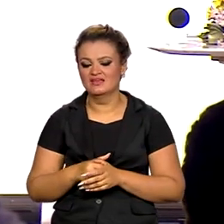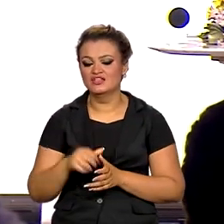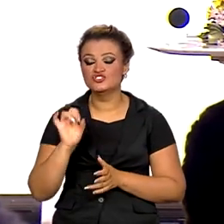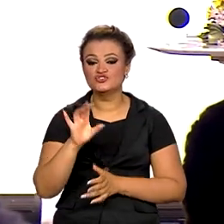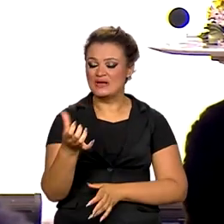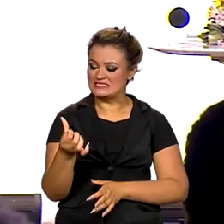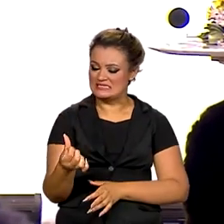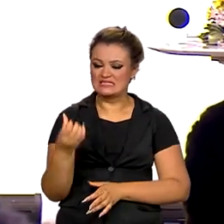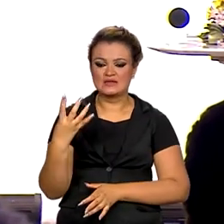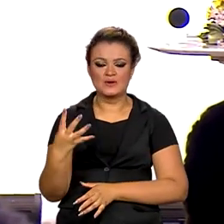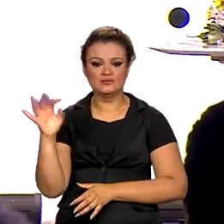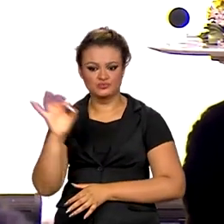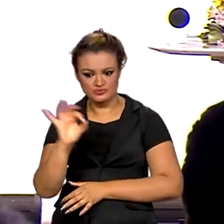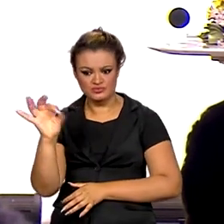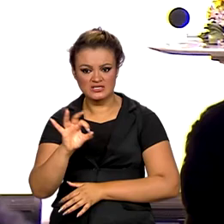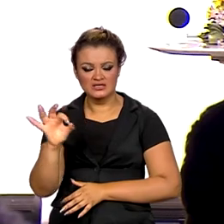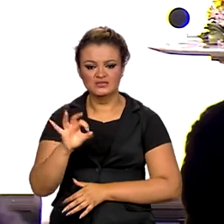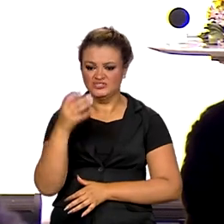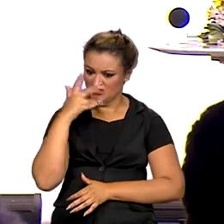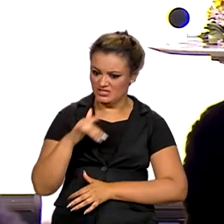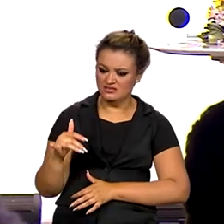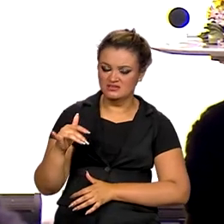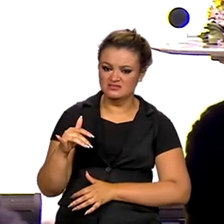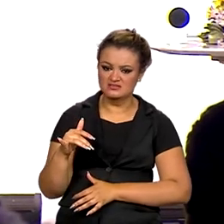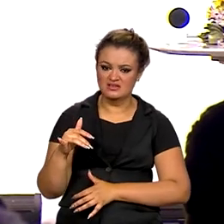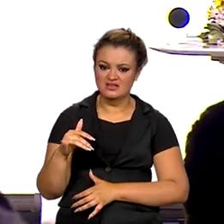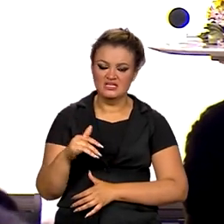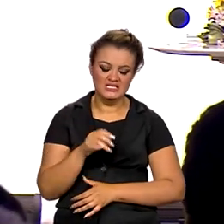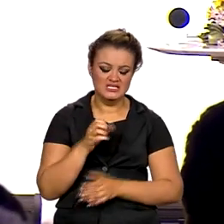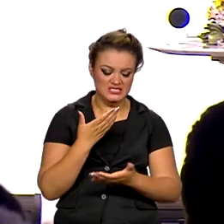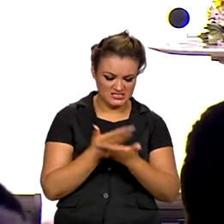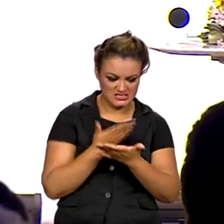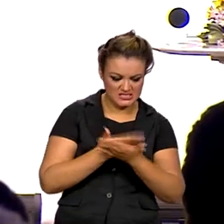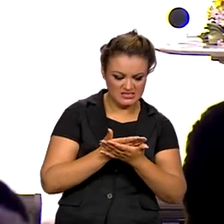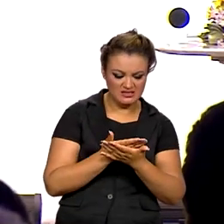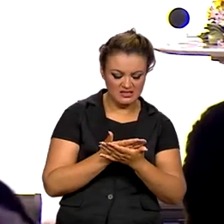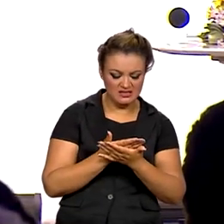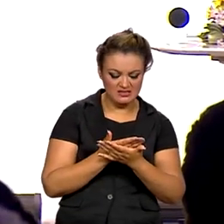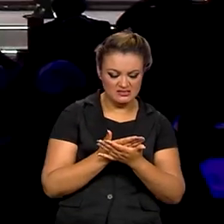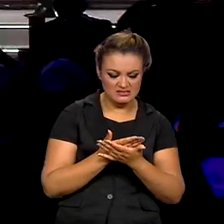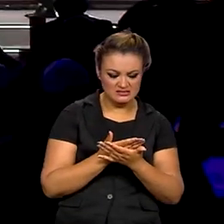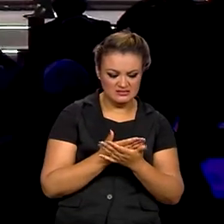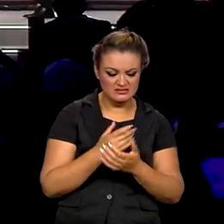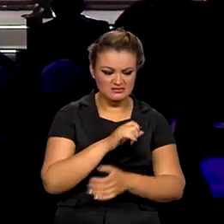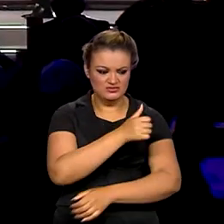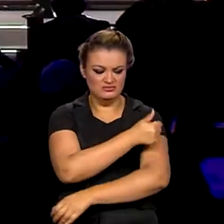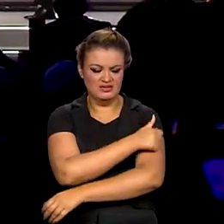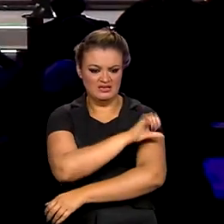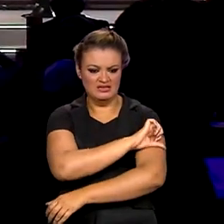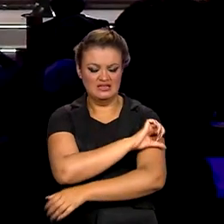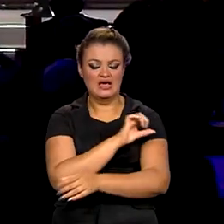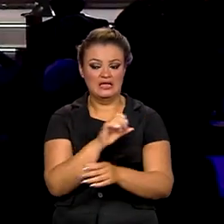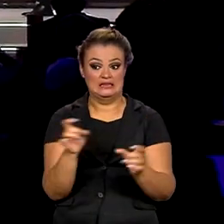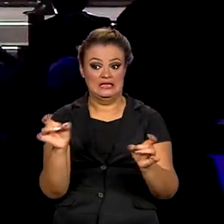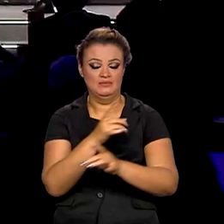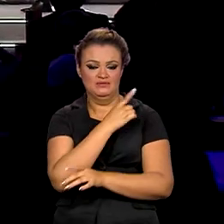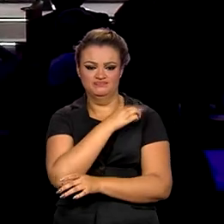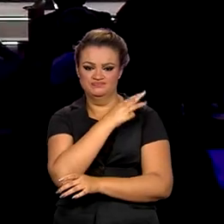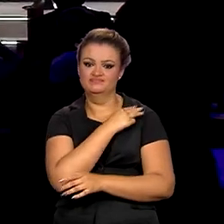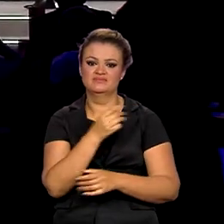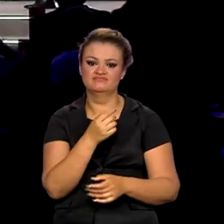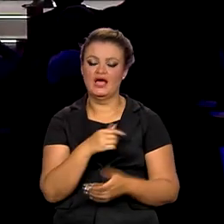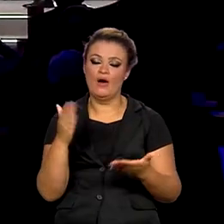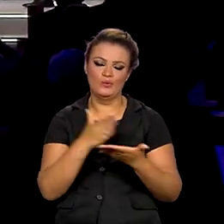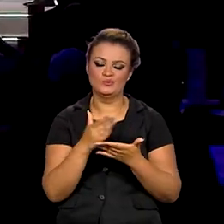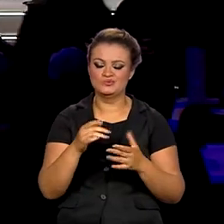Apenas 64% das crianças que entram no ensino básico terminam o ensino médio. Já Simone Tebet, ministra do